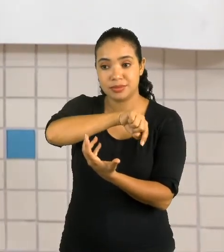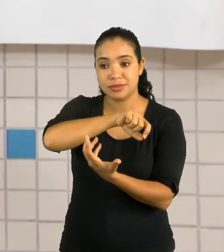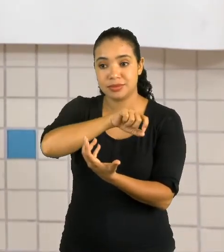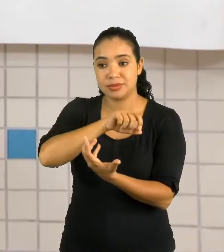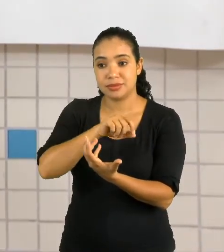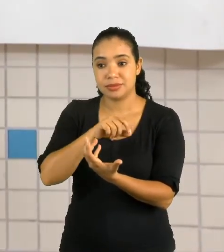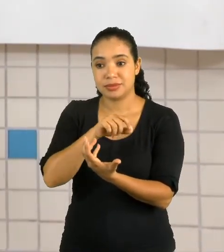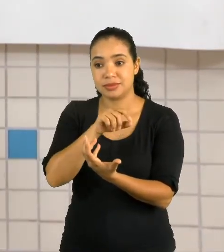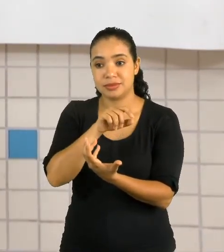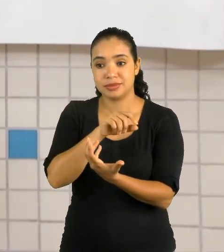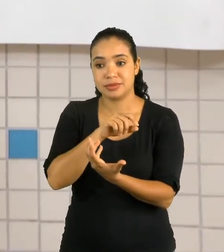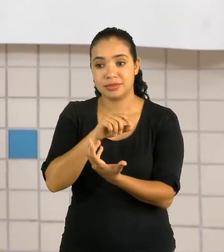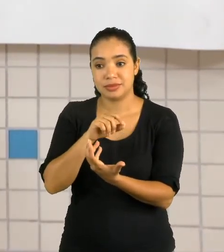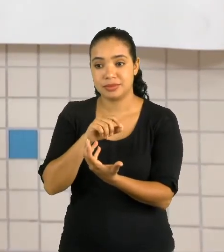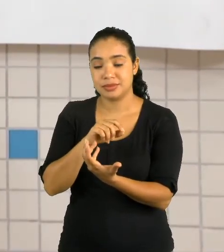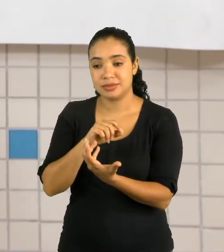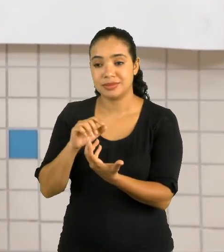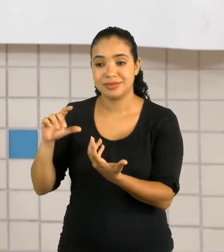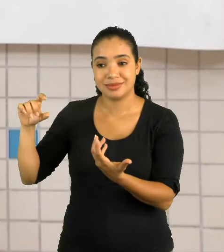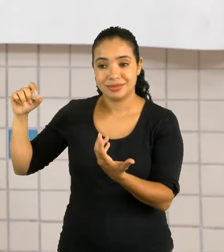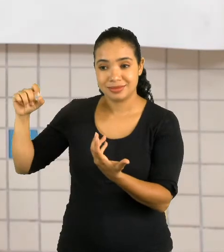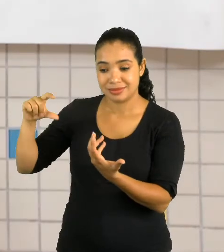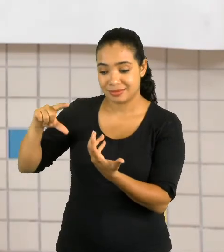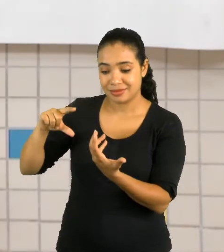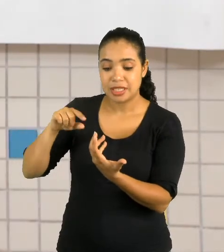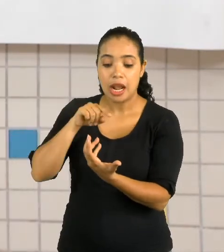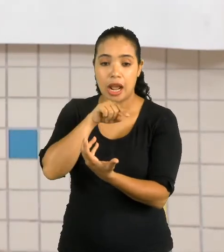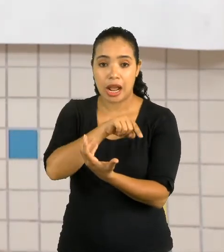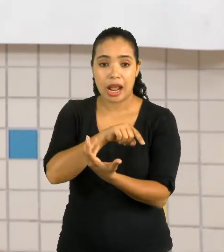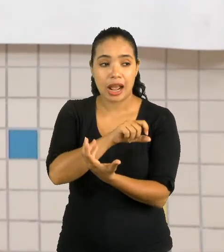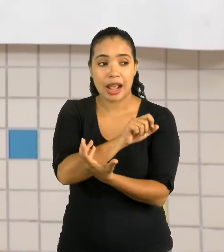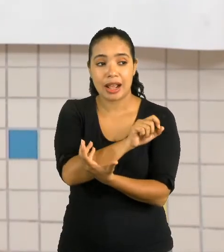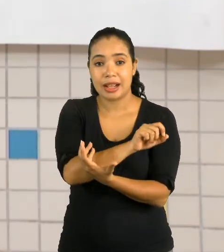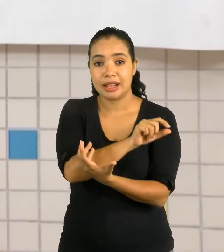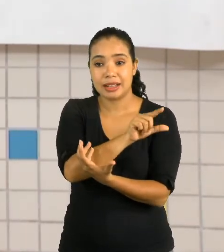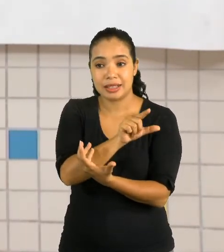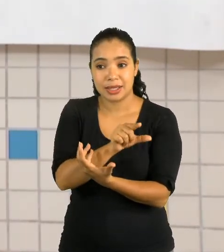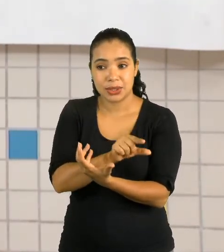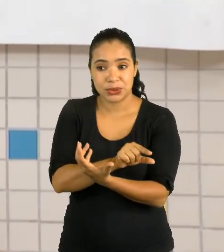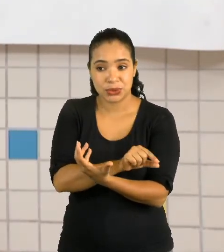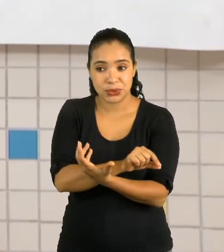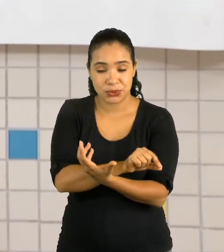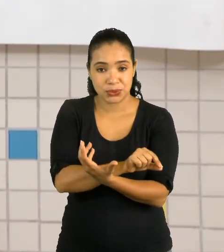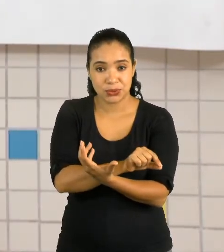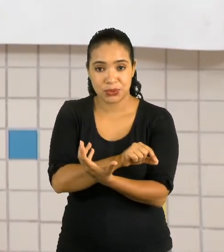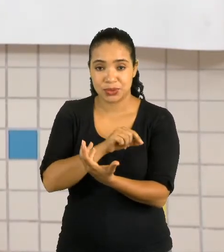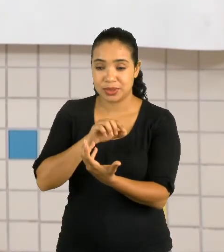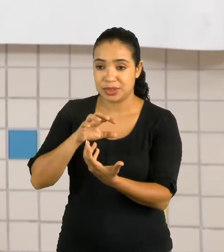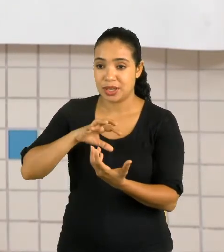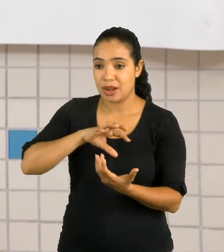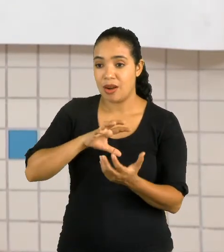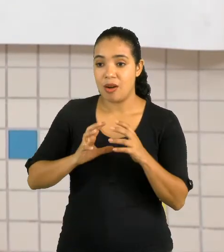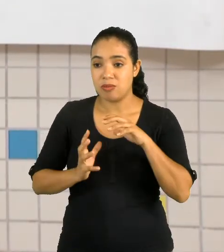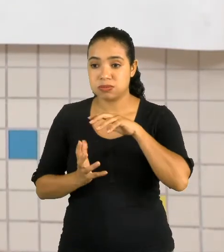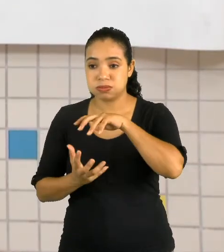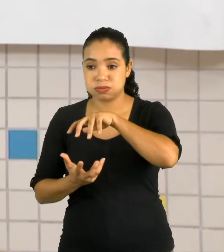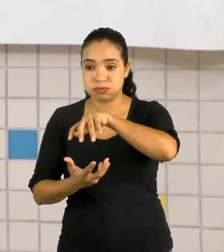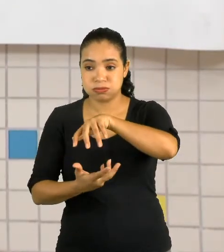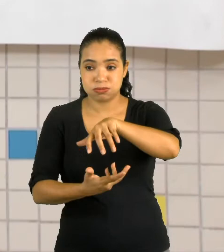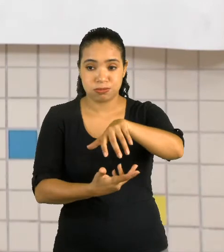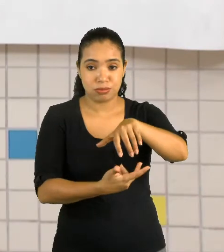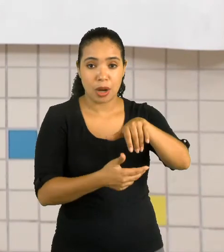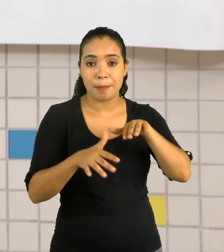a outra parte da Terra é iluminada pela luz da Lua. A Terra está sempre em